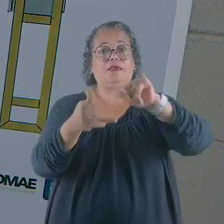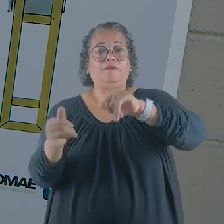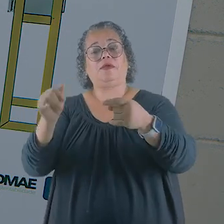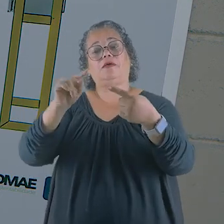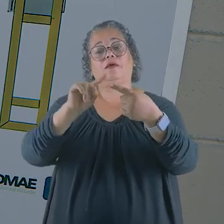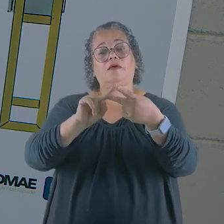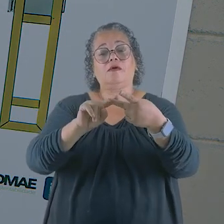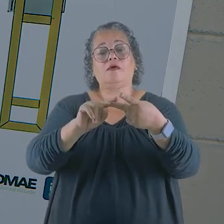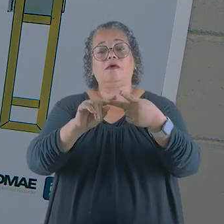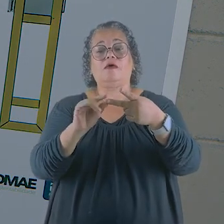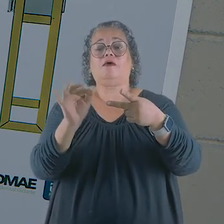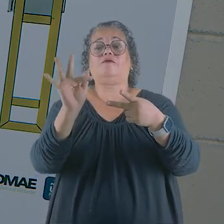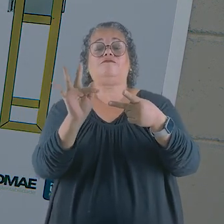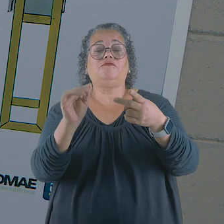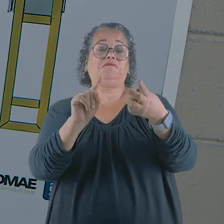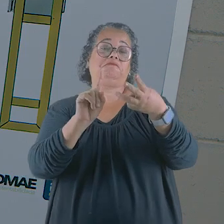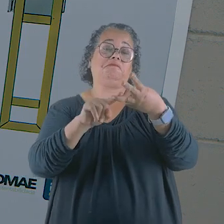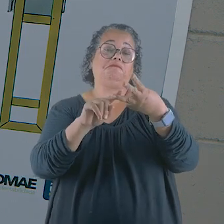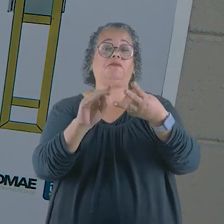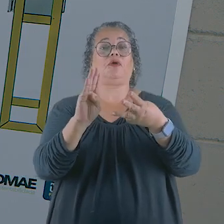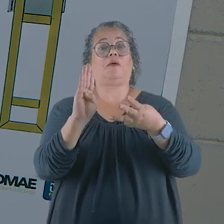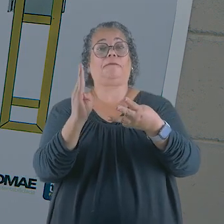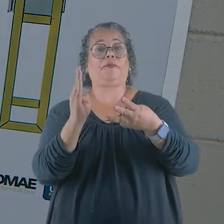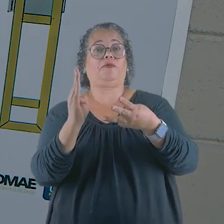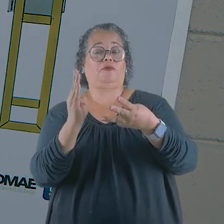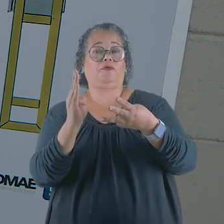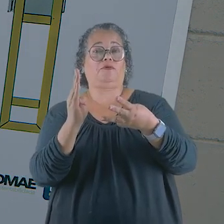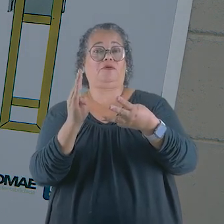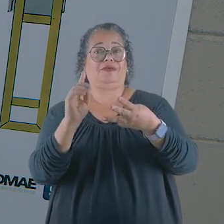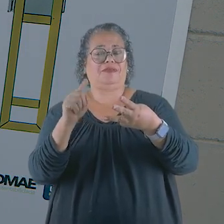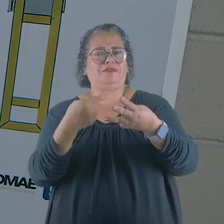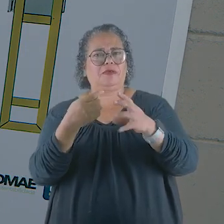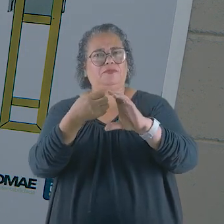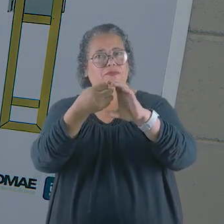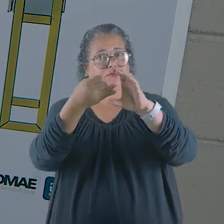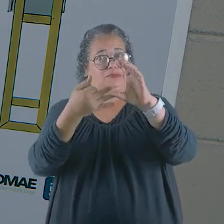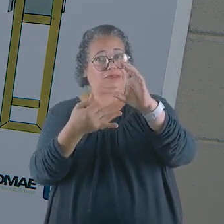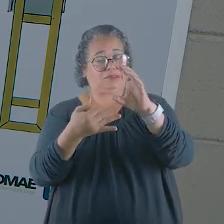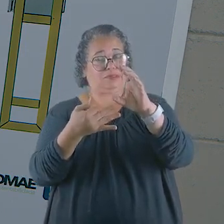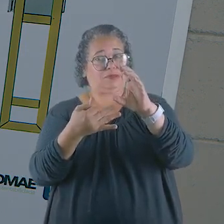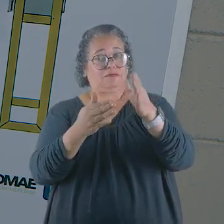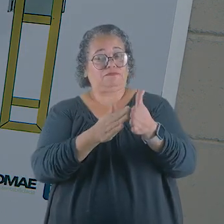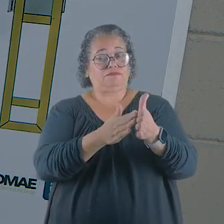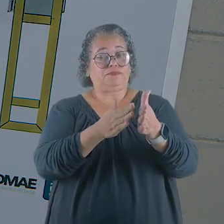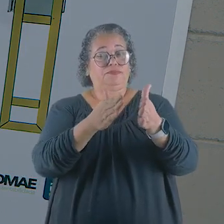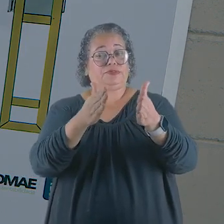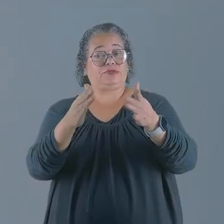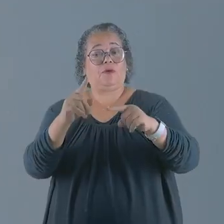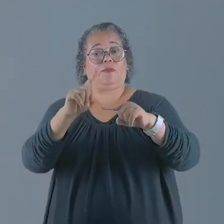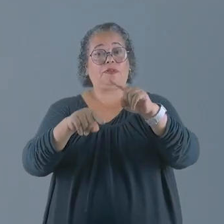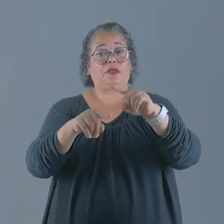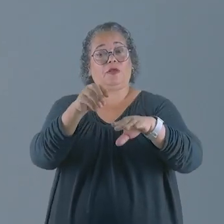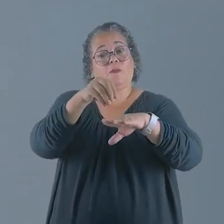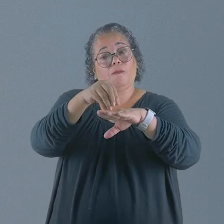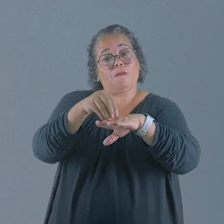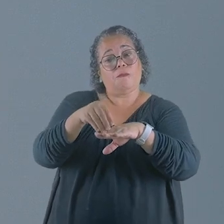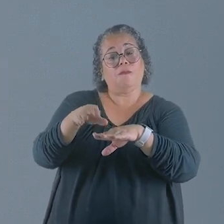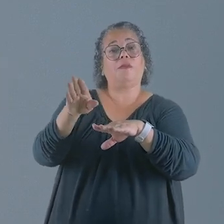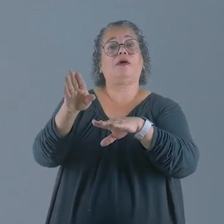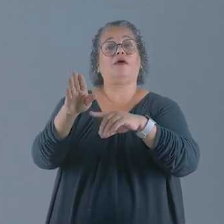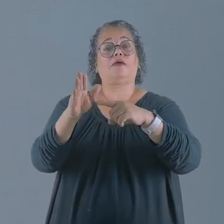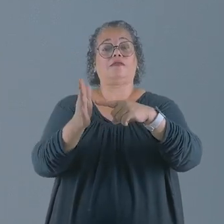uma caracterização física e biológica. Após a etapa de caracterização, os materiais são encaminhados